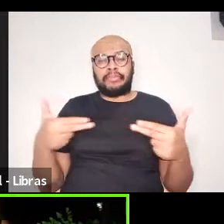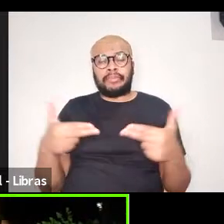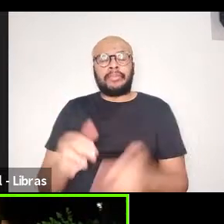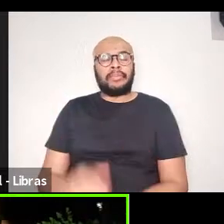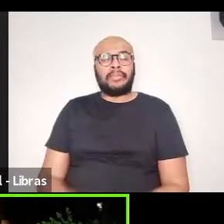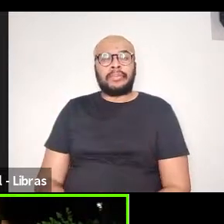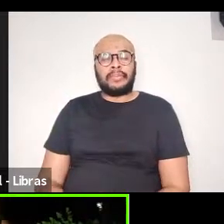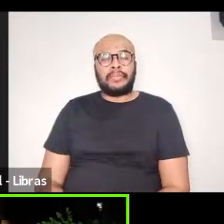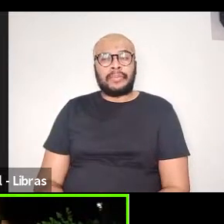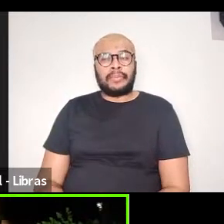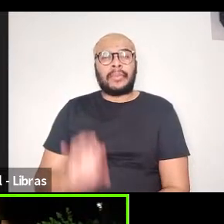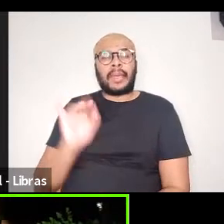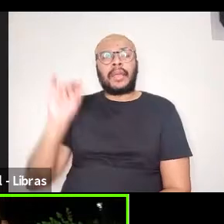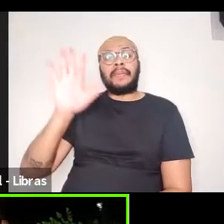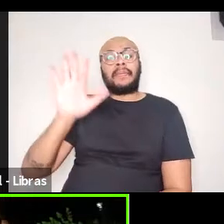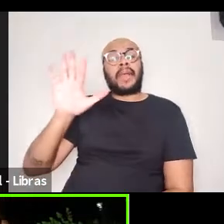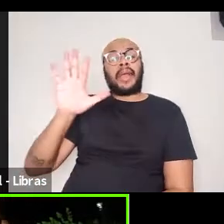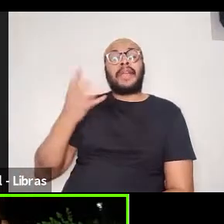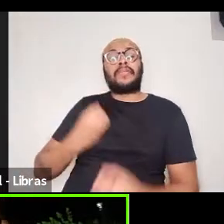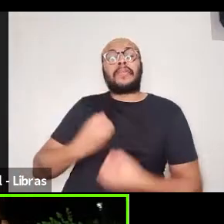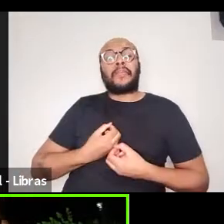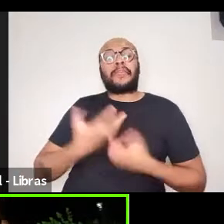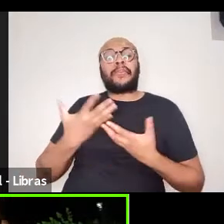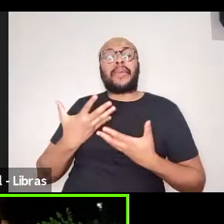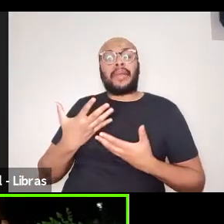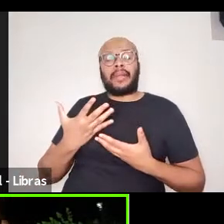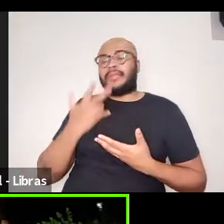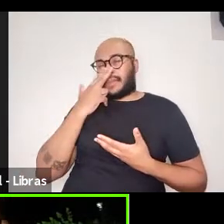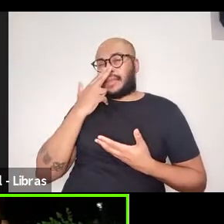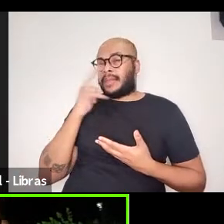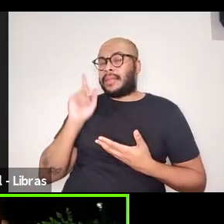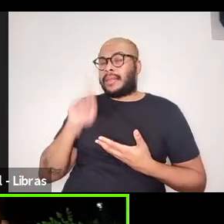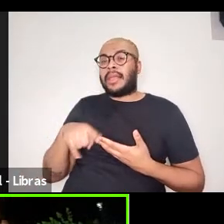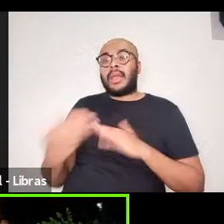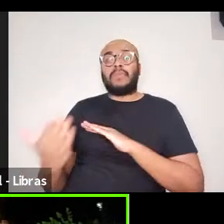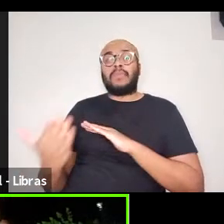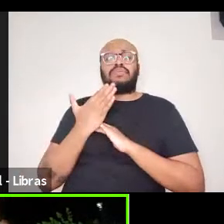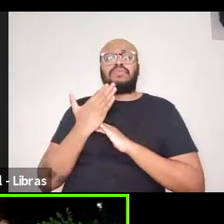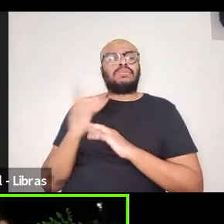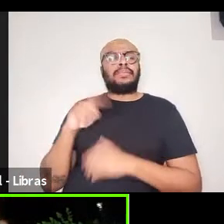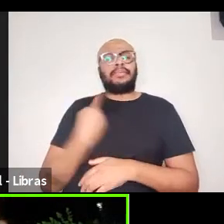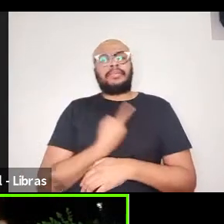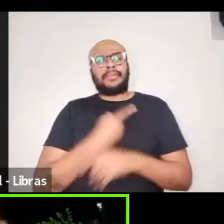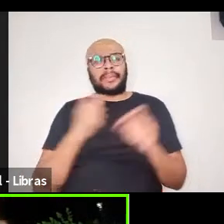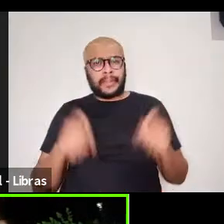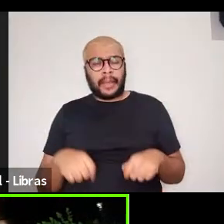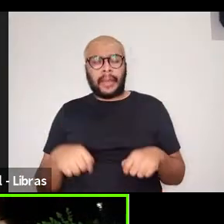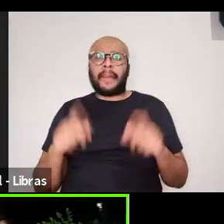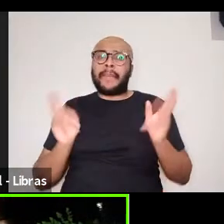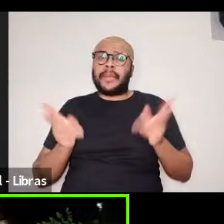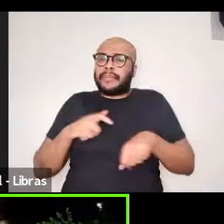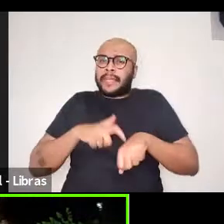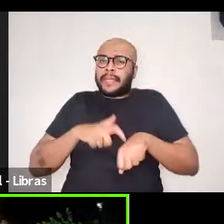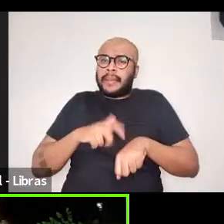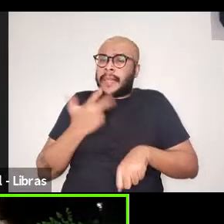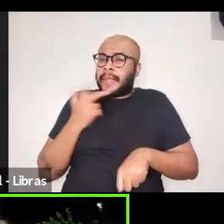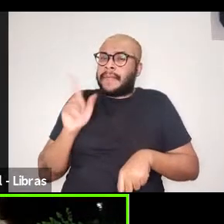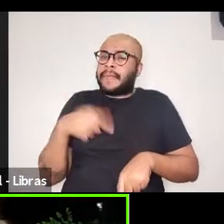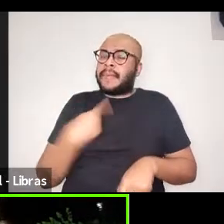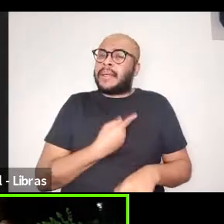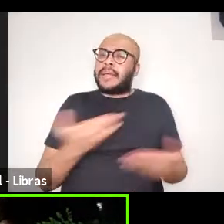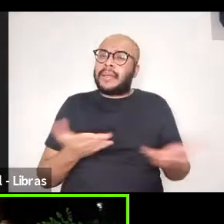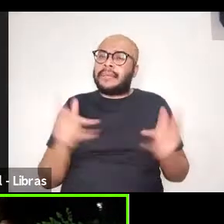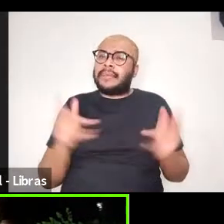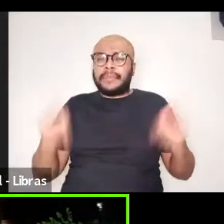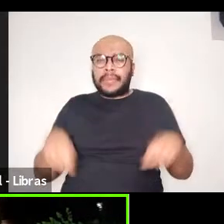uma imagem poética, né, que eu acho que nos ajuda, ao mesmo tempo que a gente está falando aí da